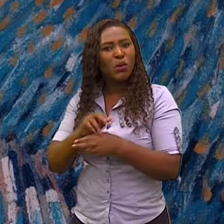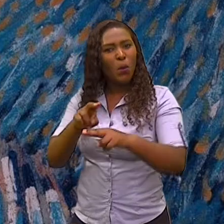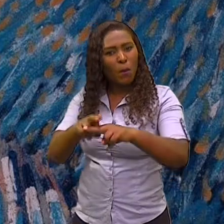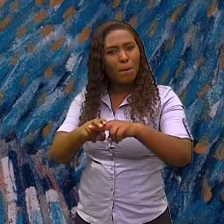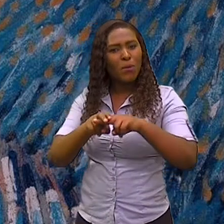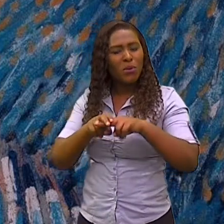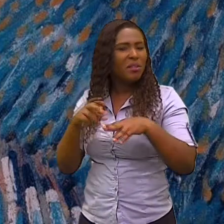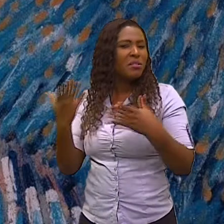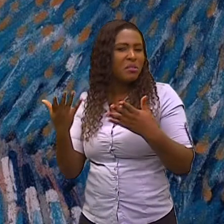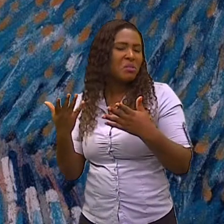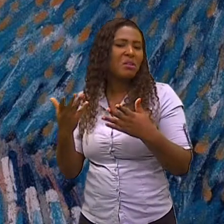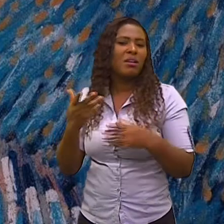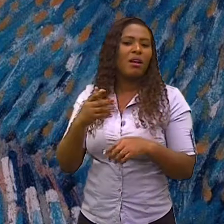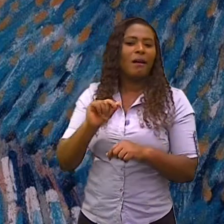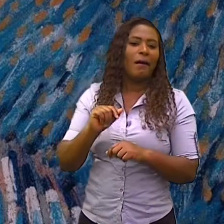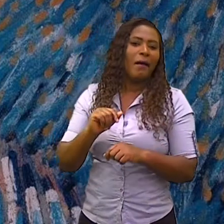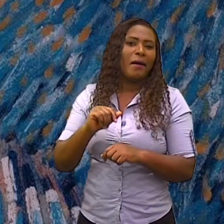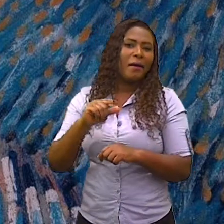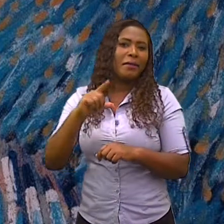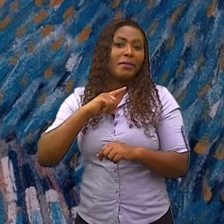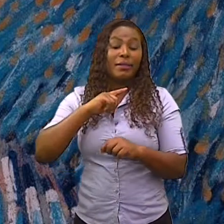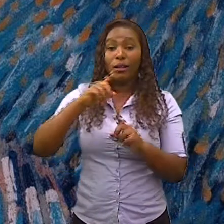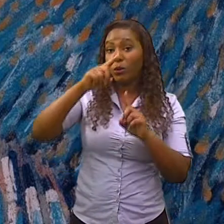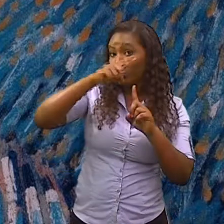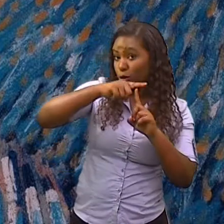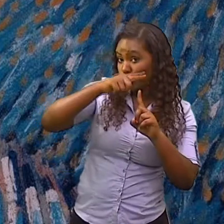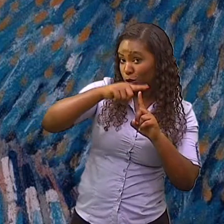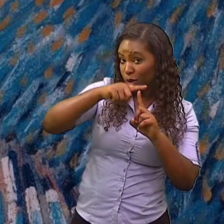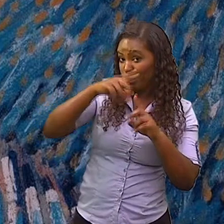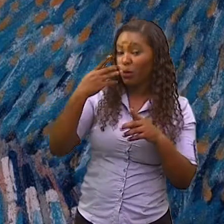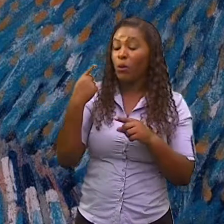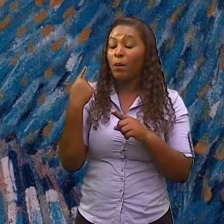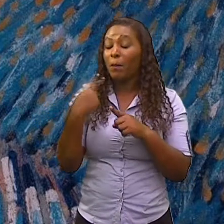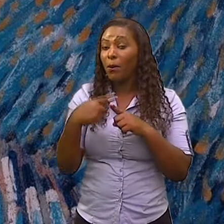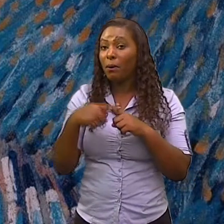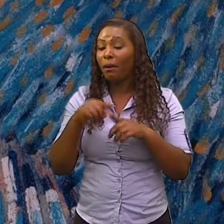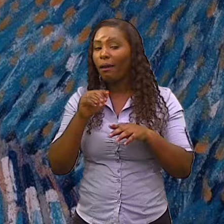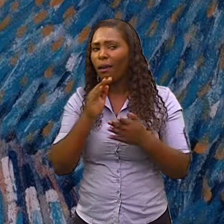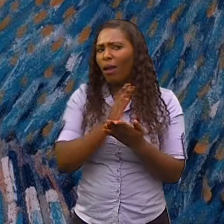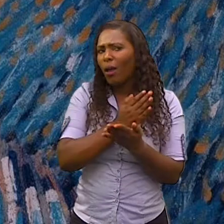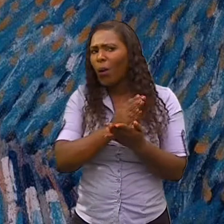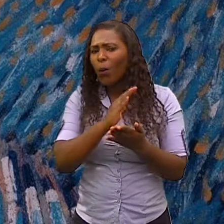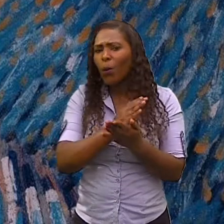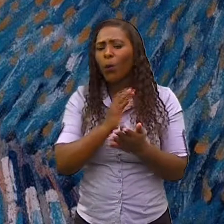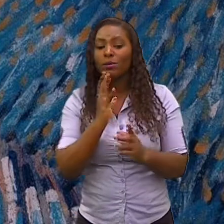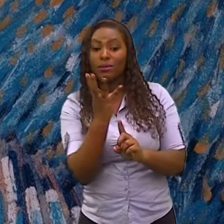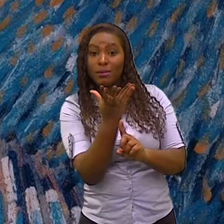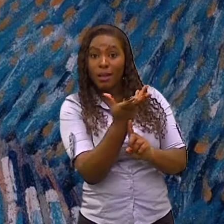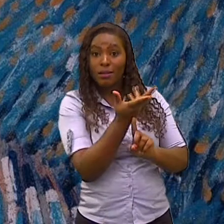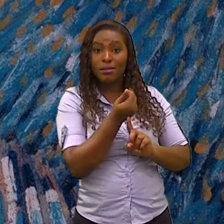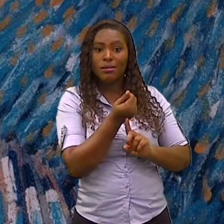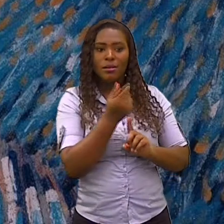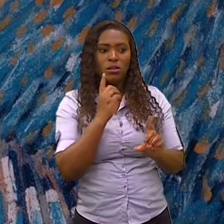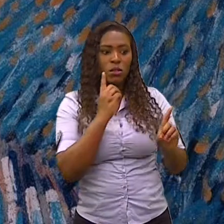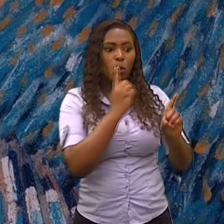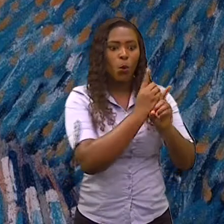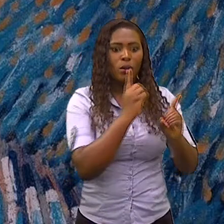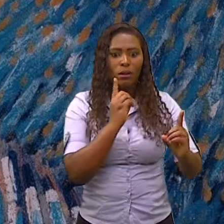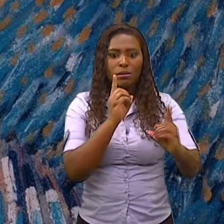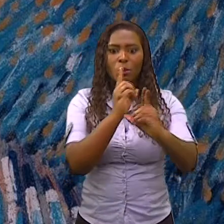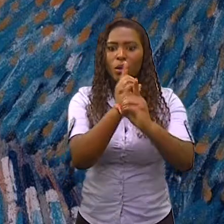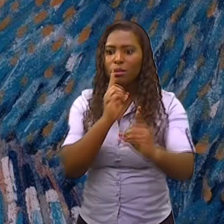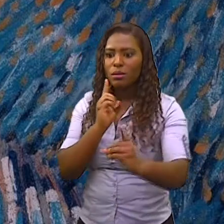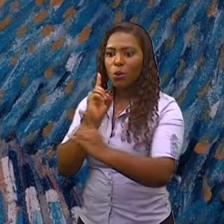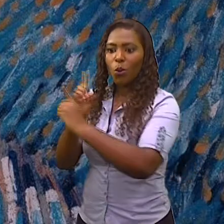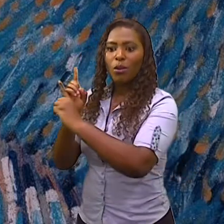pessoas se encontram, esses artistas se encontram e desse encontro eles constroem juntos